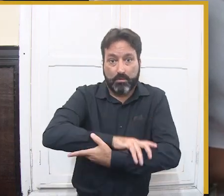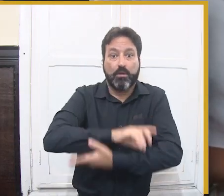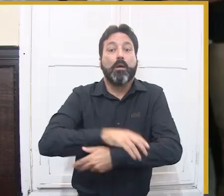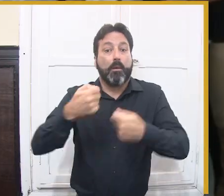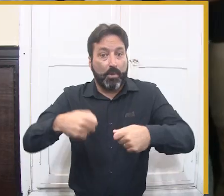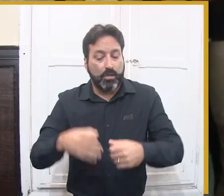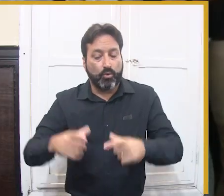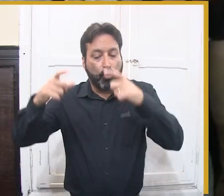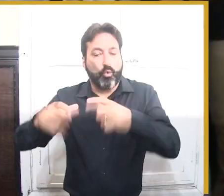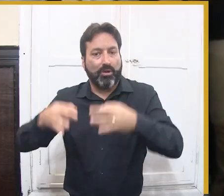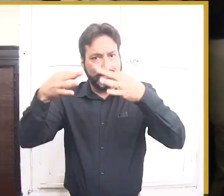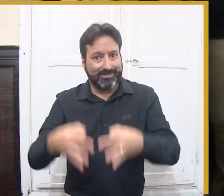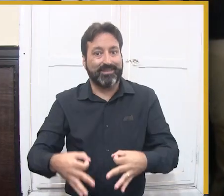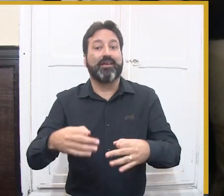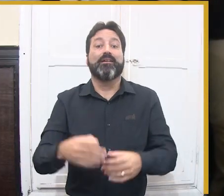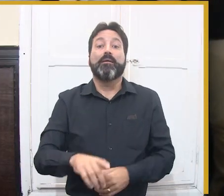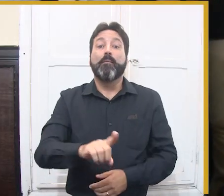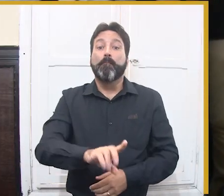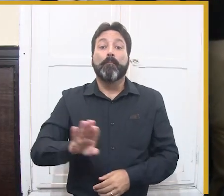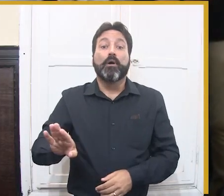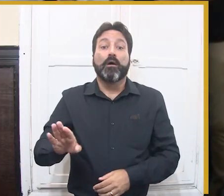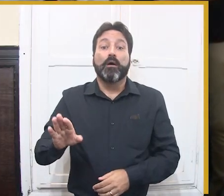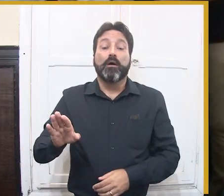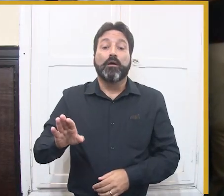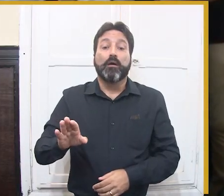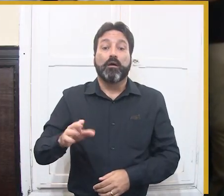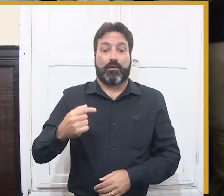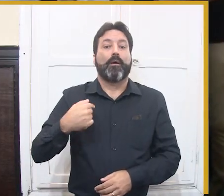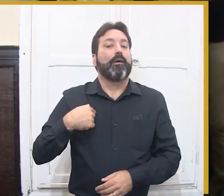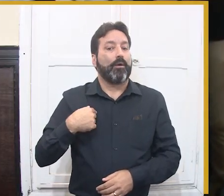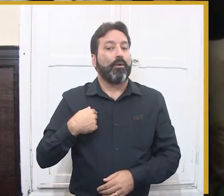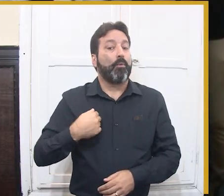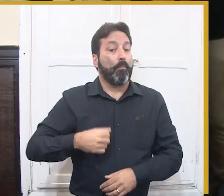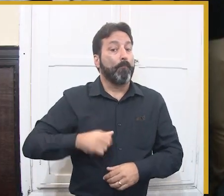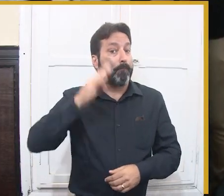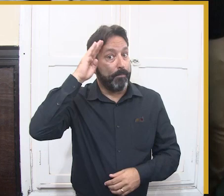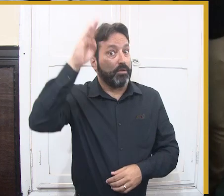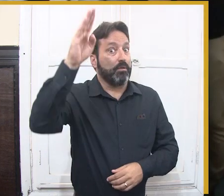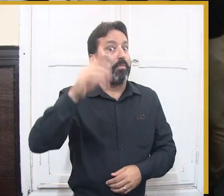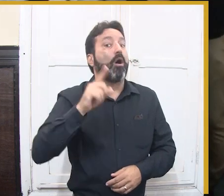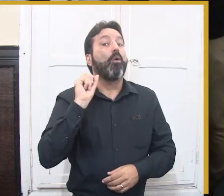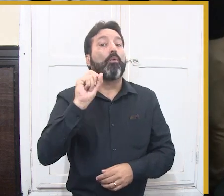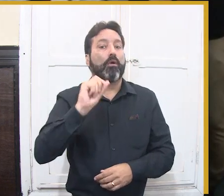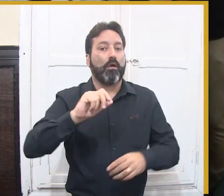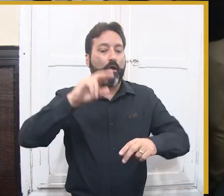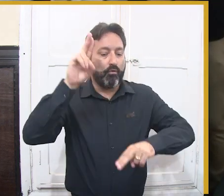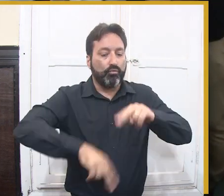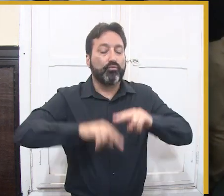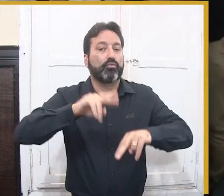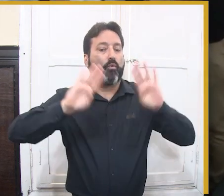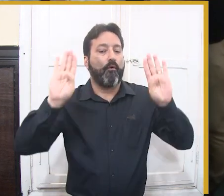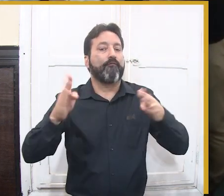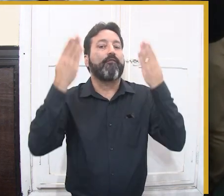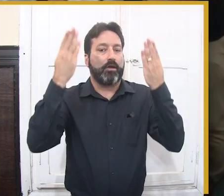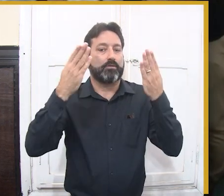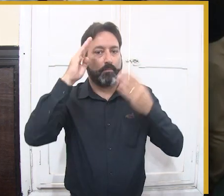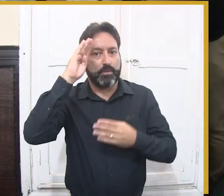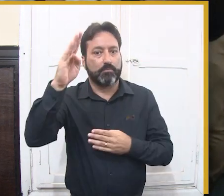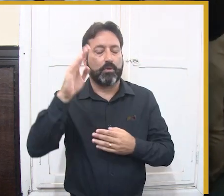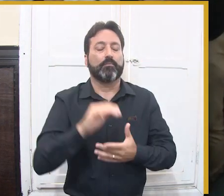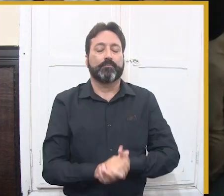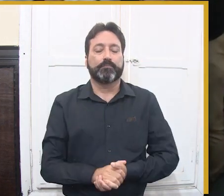até a exploração das marcas dos patrocinadores dentro dos espaços públicos. Afinal de contas, os